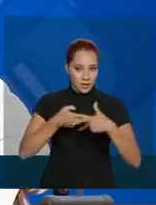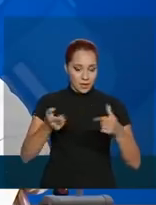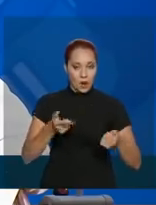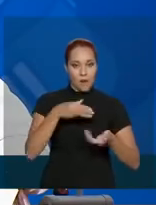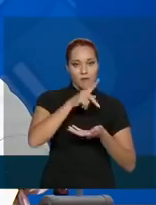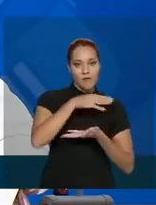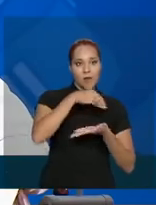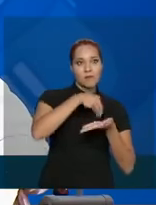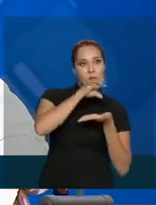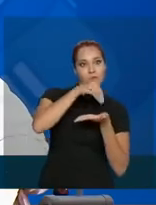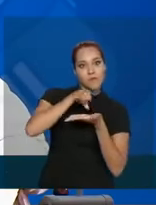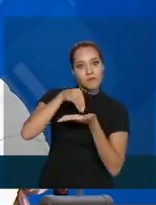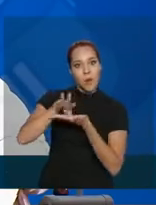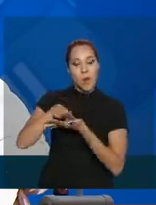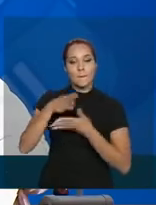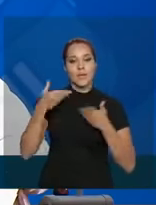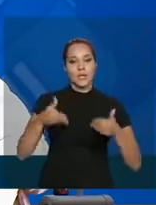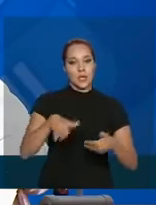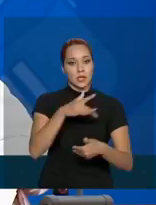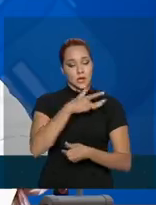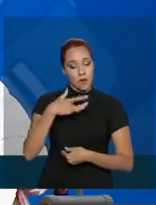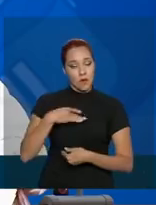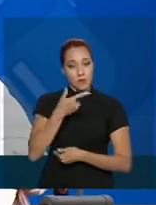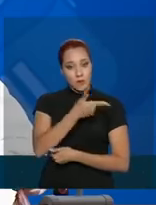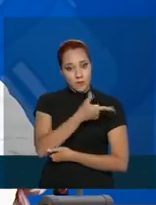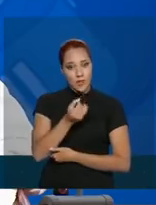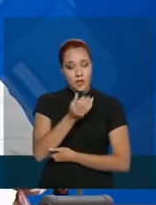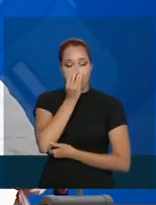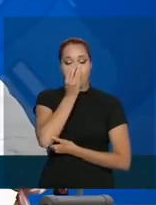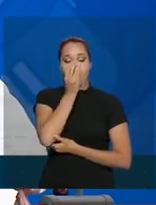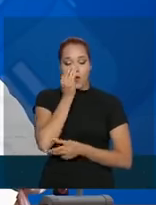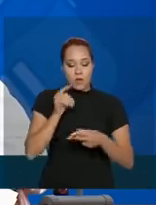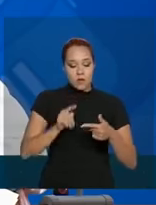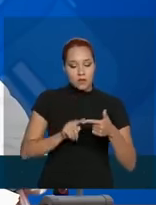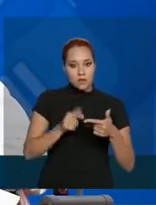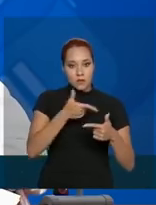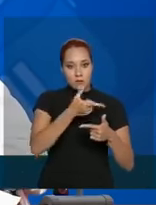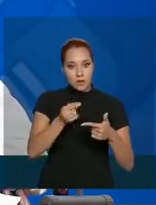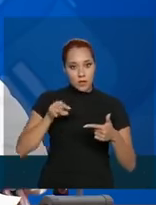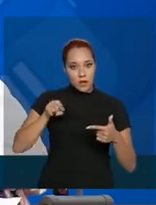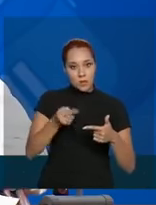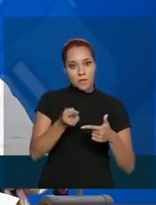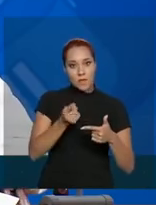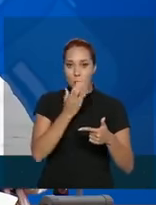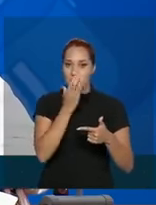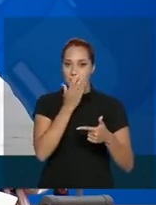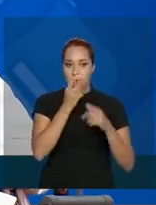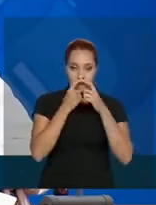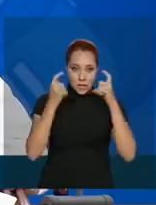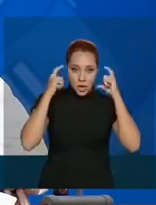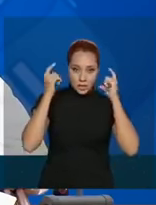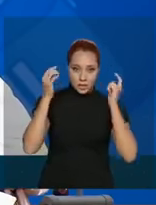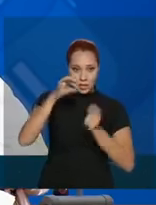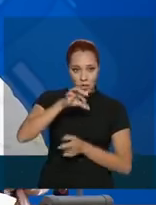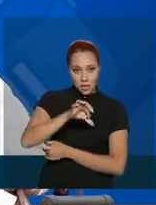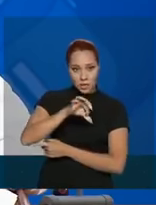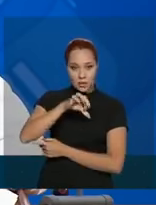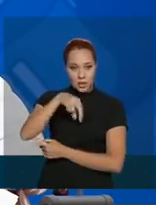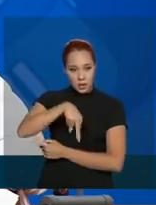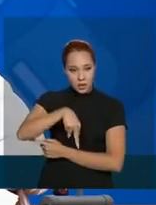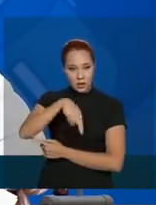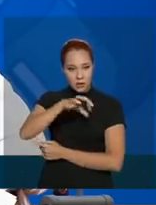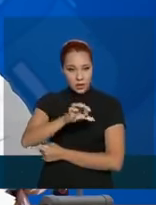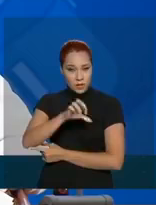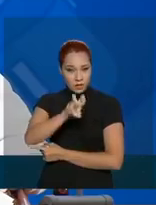distribuído para o Ministério da Saúde, são 20 respiradores, 90 mil máscaras N95 e a